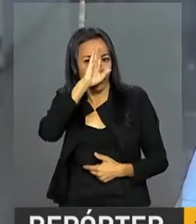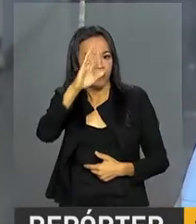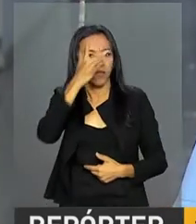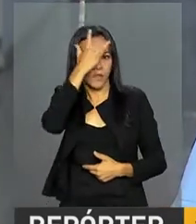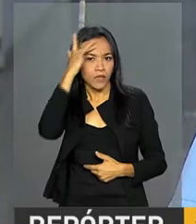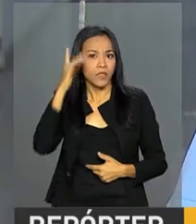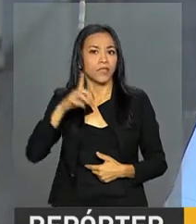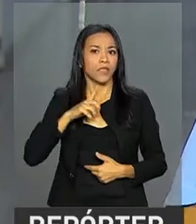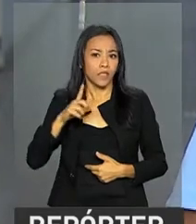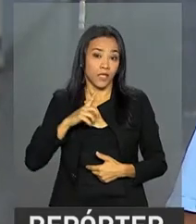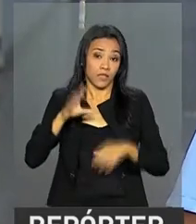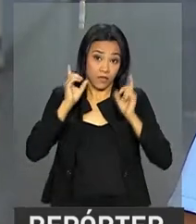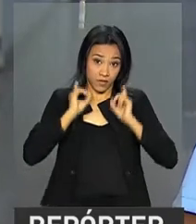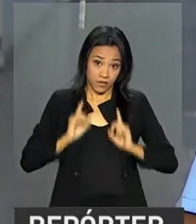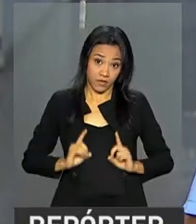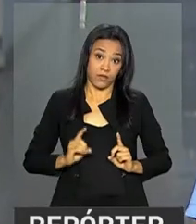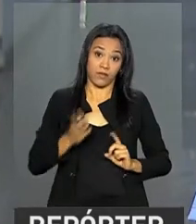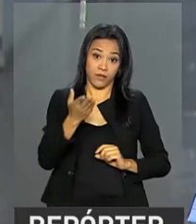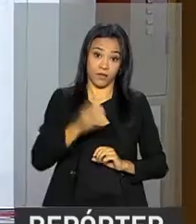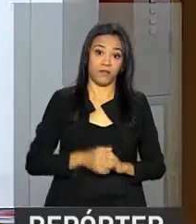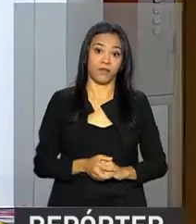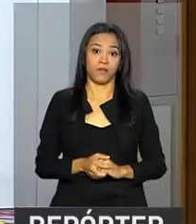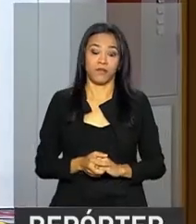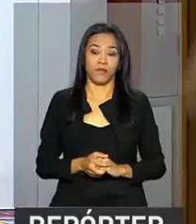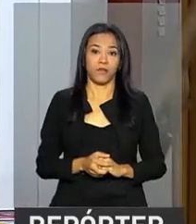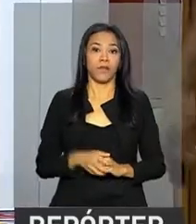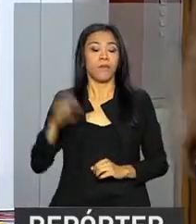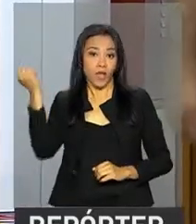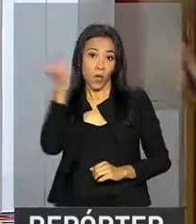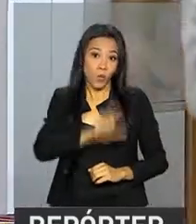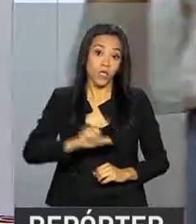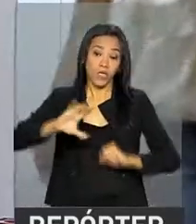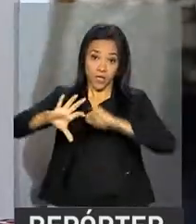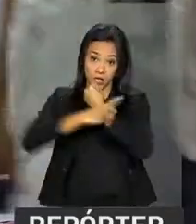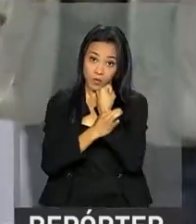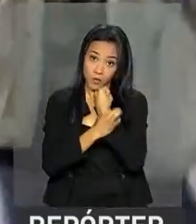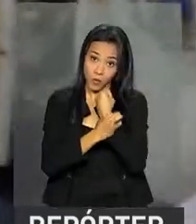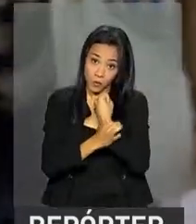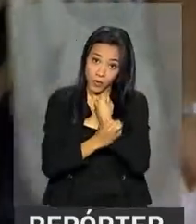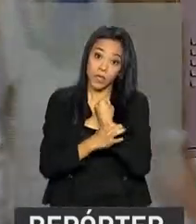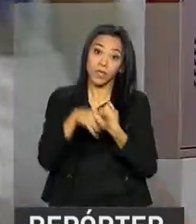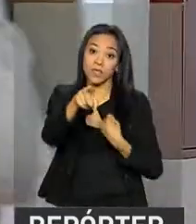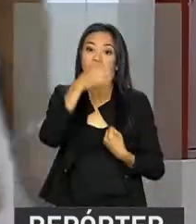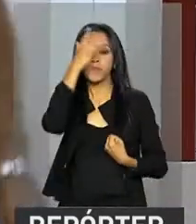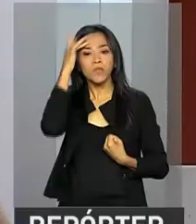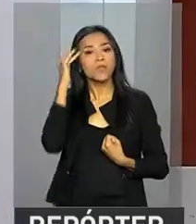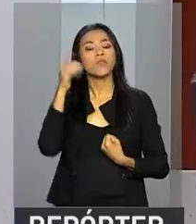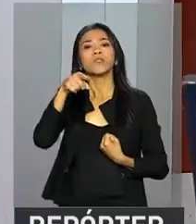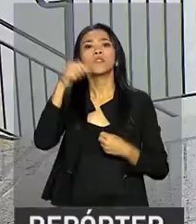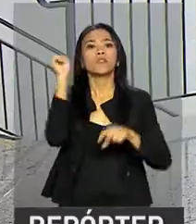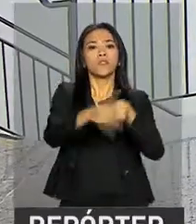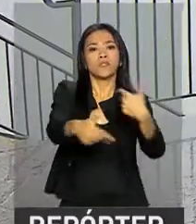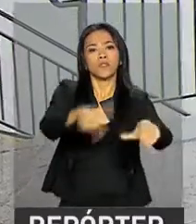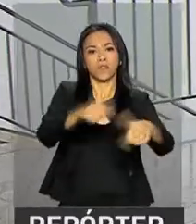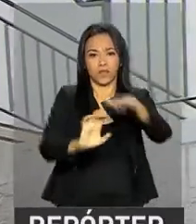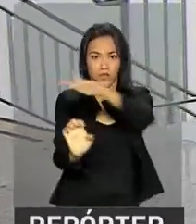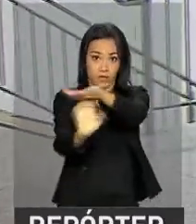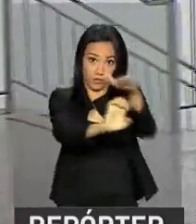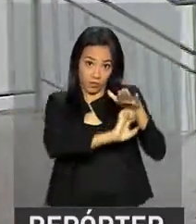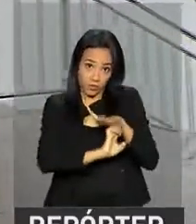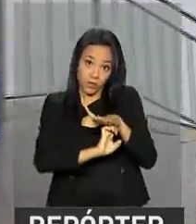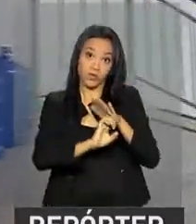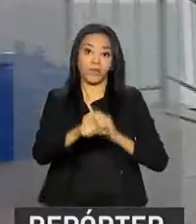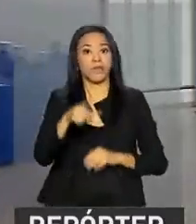deficiência, é trabalho digno para eles. Para garantir a inserção de pessoas com deficiência no mercado de trabalho,